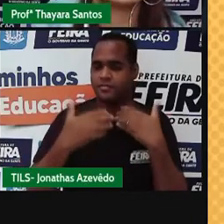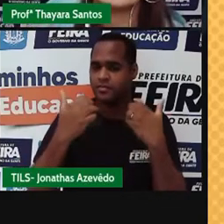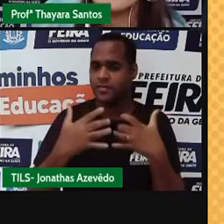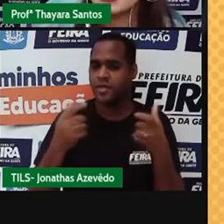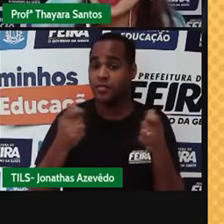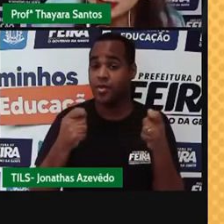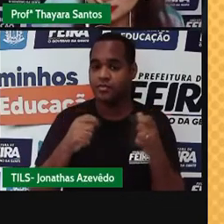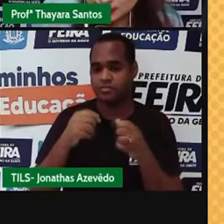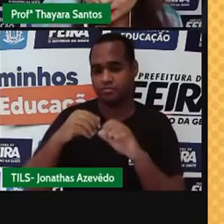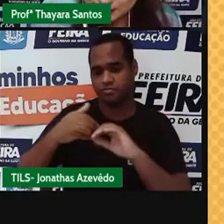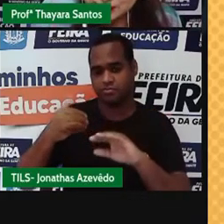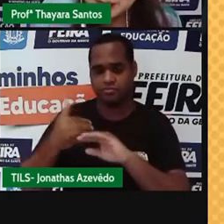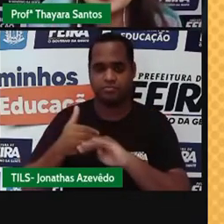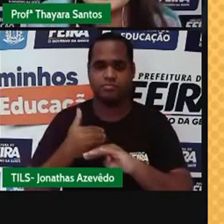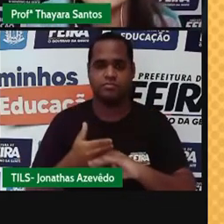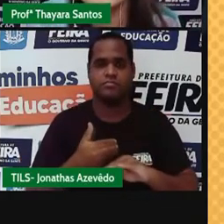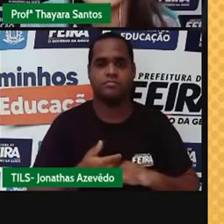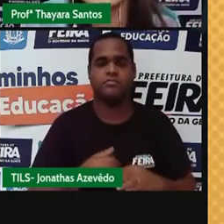podem ser separadas.